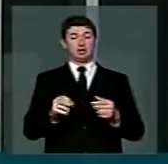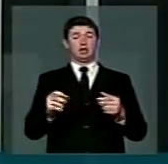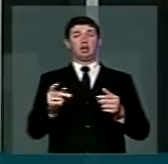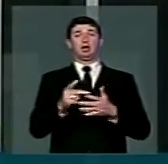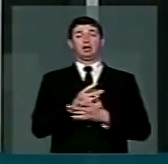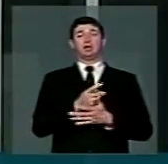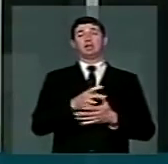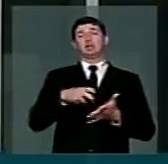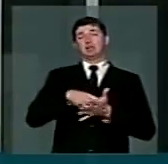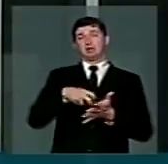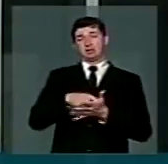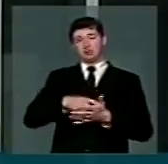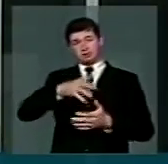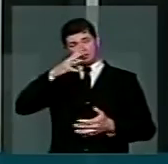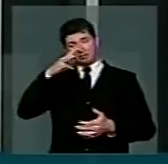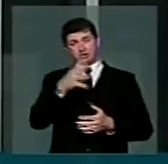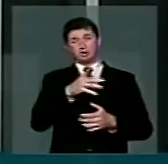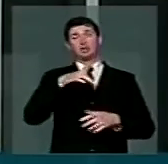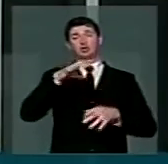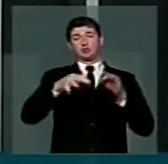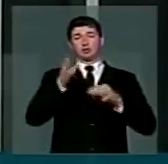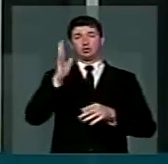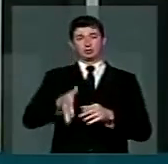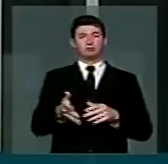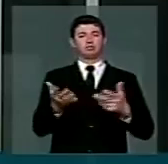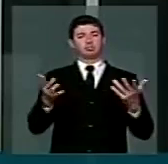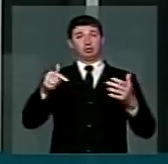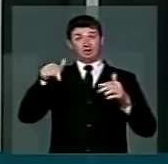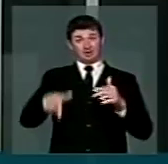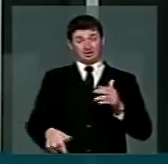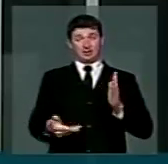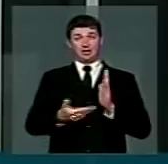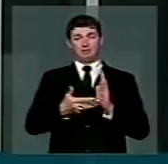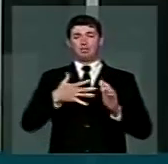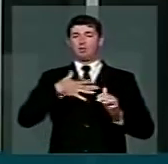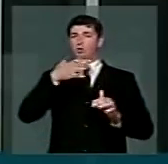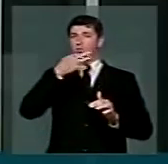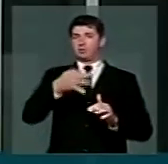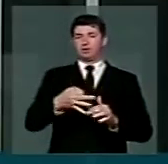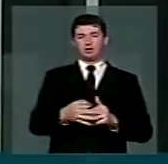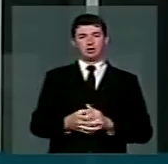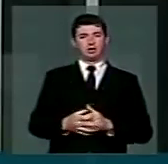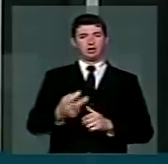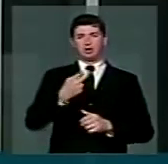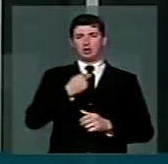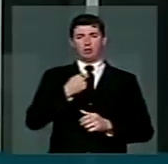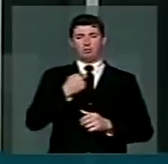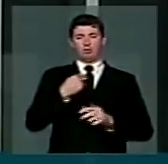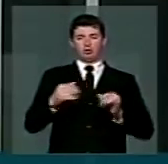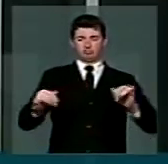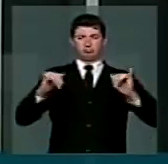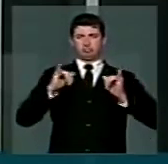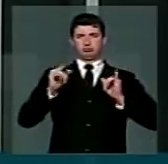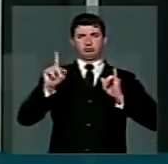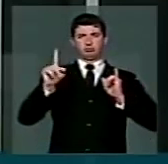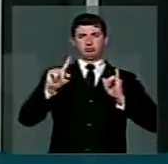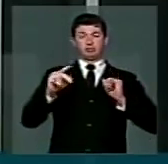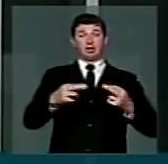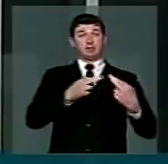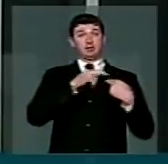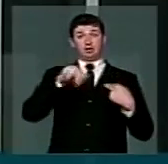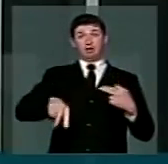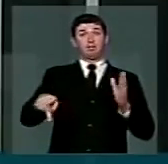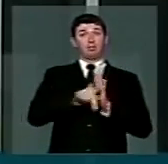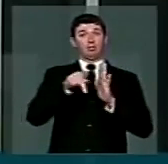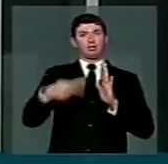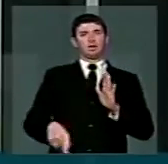sentença condenatória transitada em julgado. E esta Casa, eu penso, não deve abrir mão de sua prerrogativa